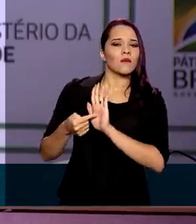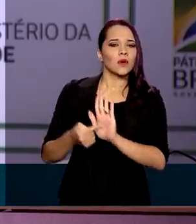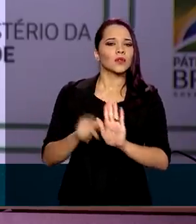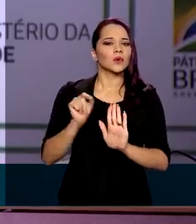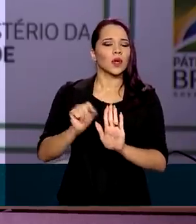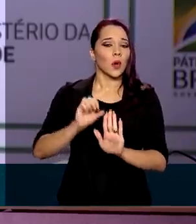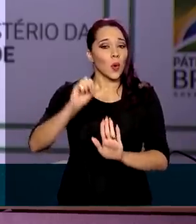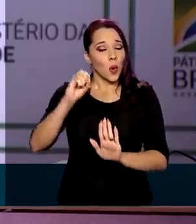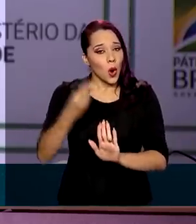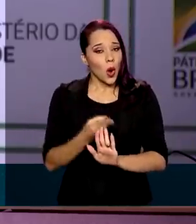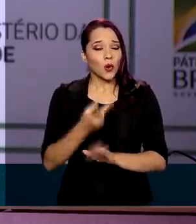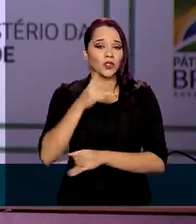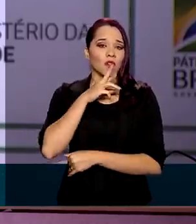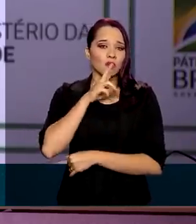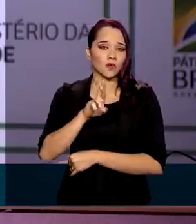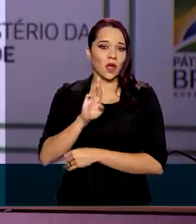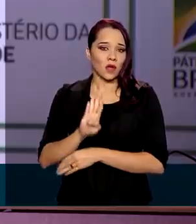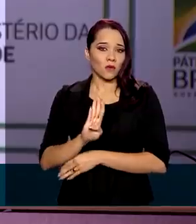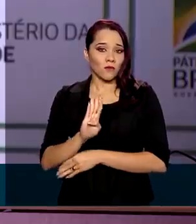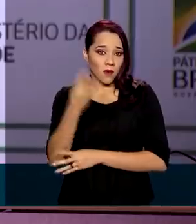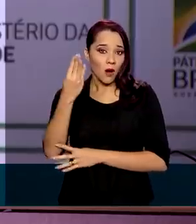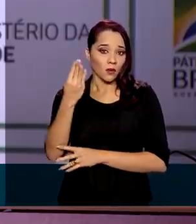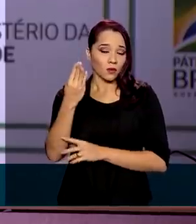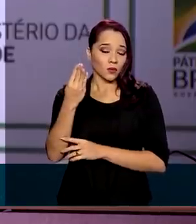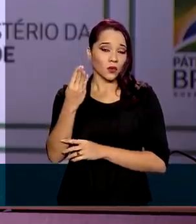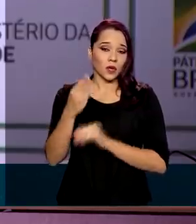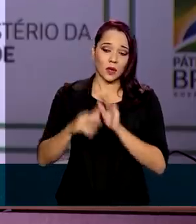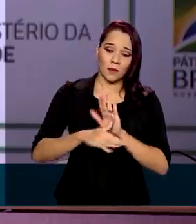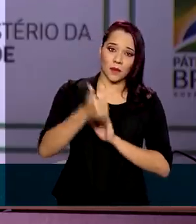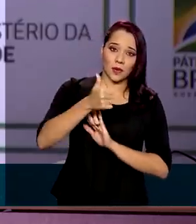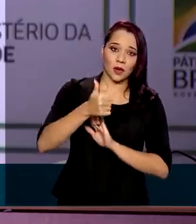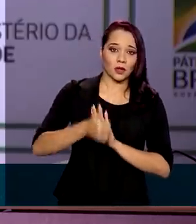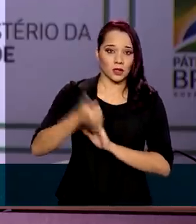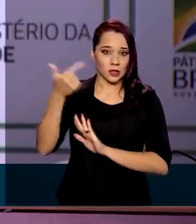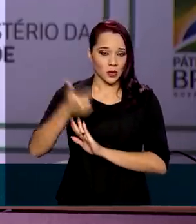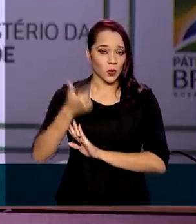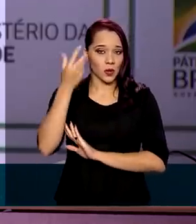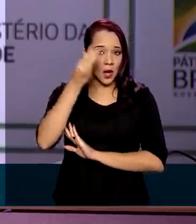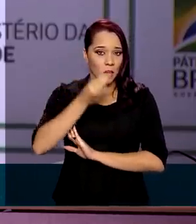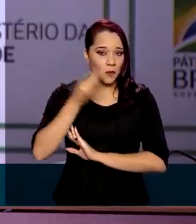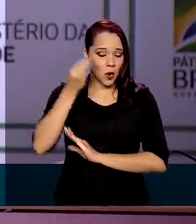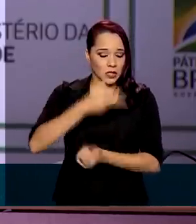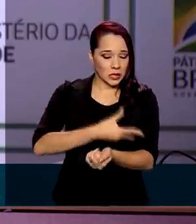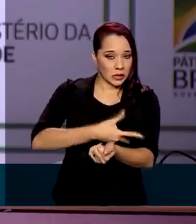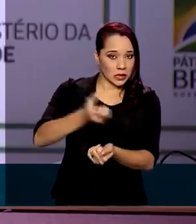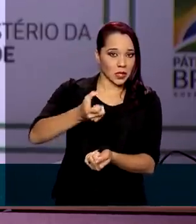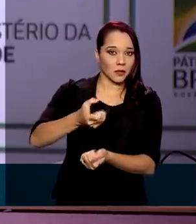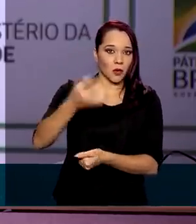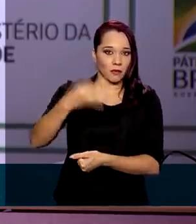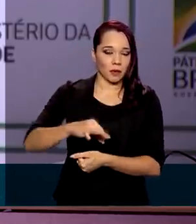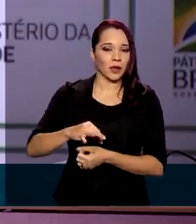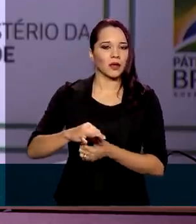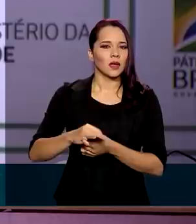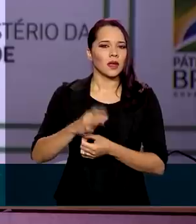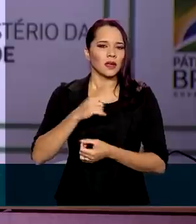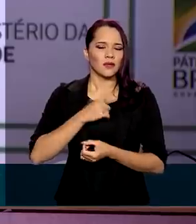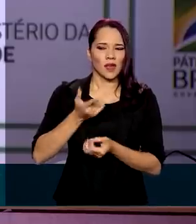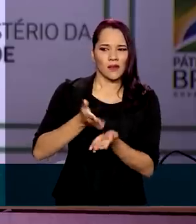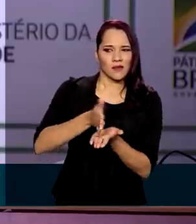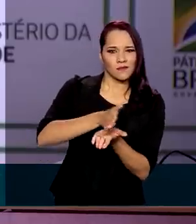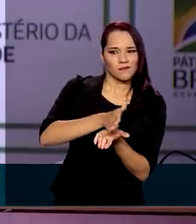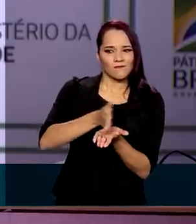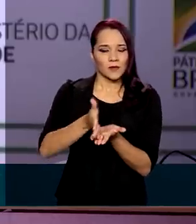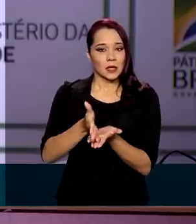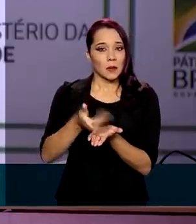ocorrência ou de resultados falsos positivos, tanto na primeira quanto na segunda amostra, que ficavam no borderline, que